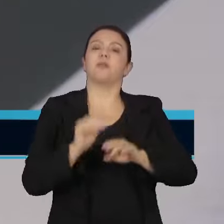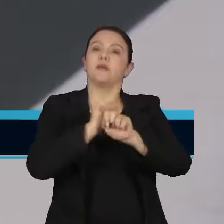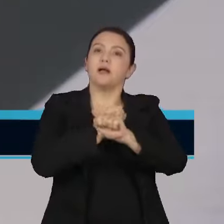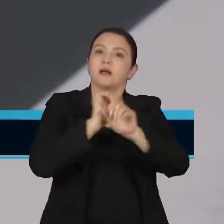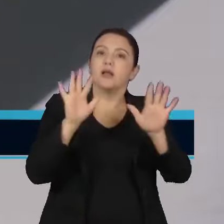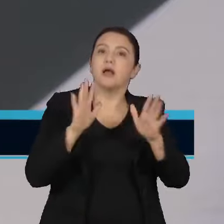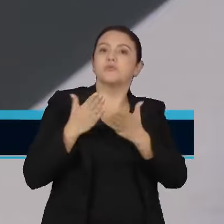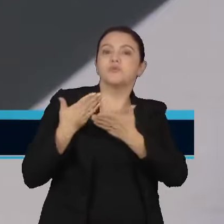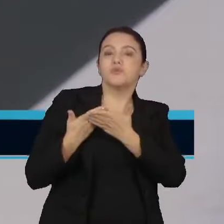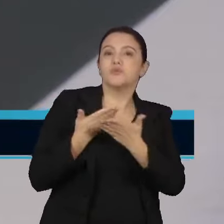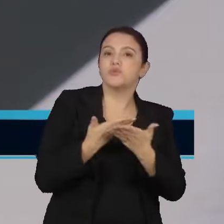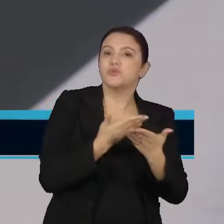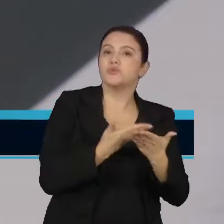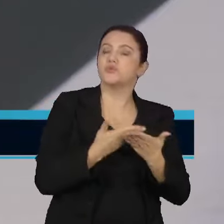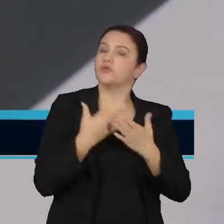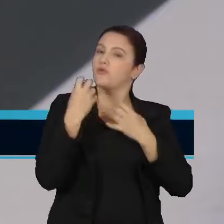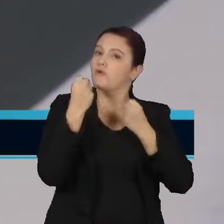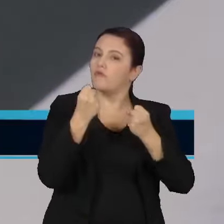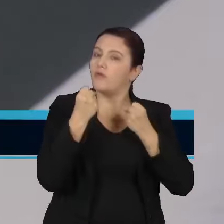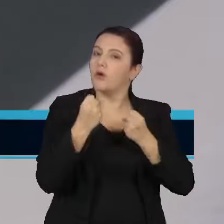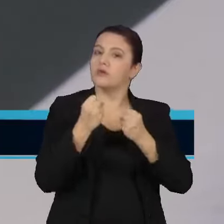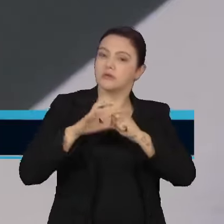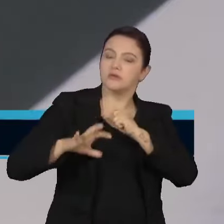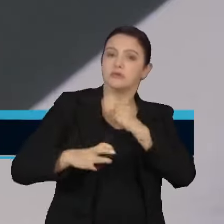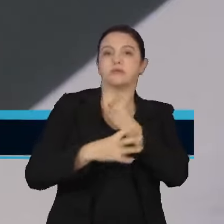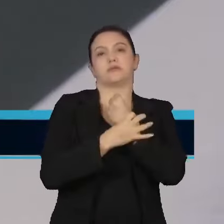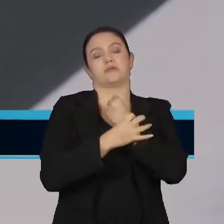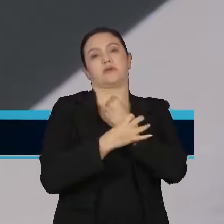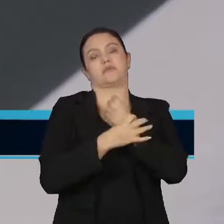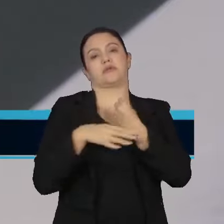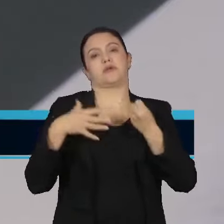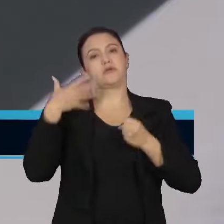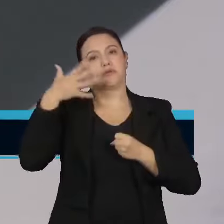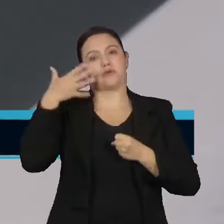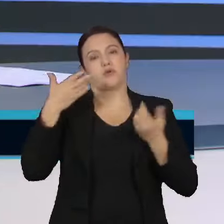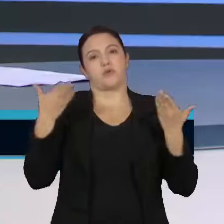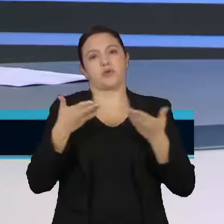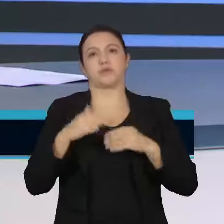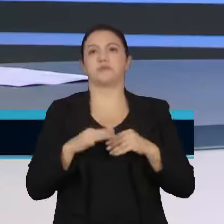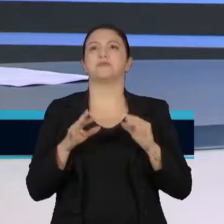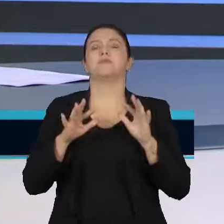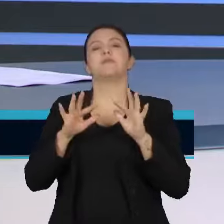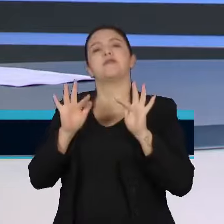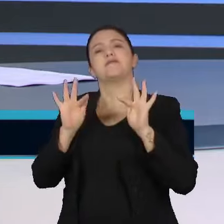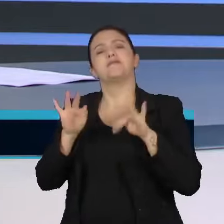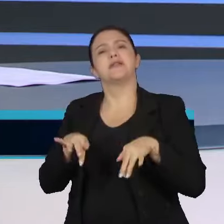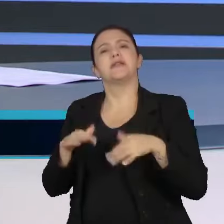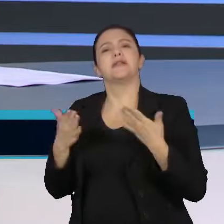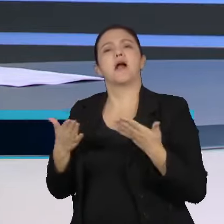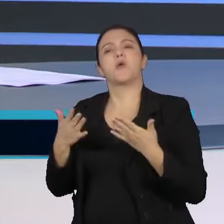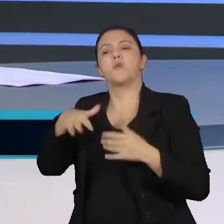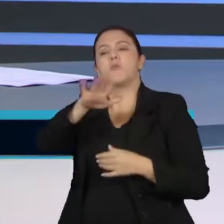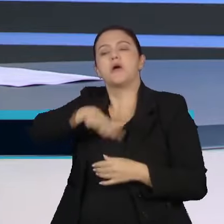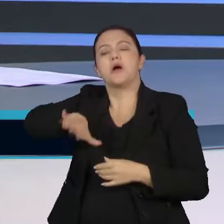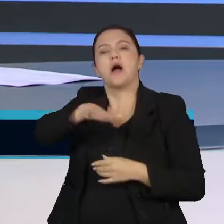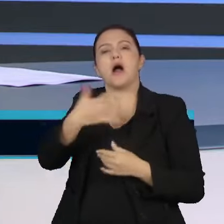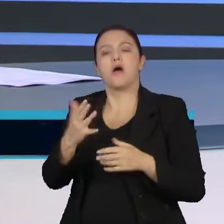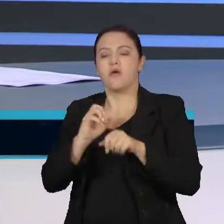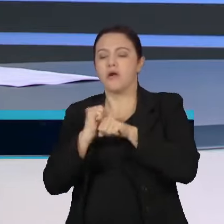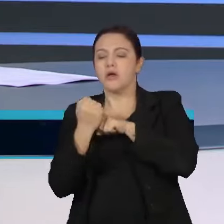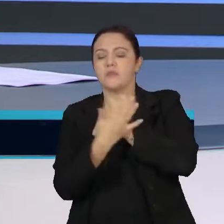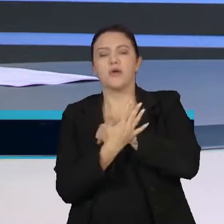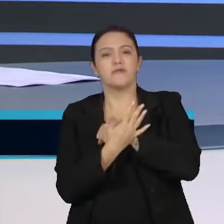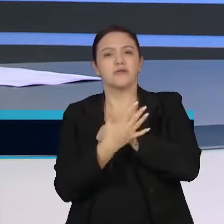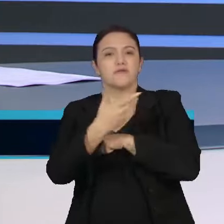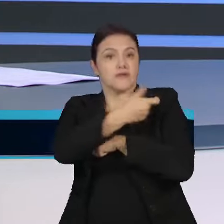estudo vem fortalecer a segurança do que nós estamos fazendo. Só para finalizar, como é que está o panorama da imunização contra a Covid neste momento?